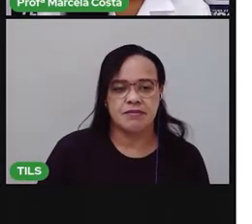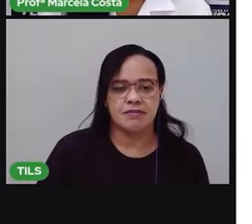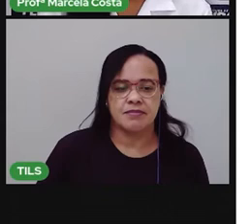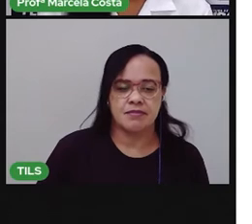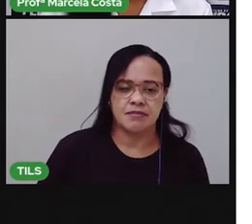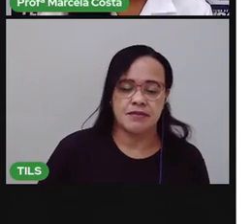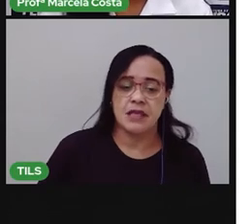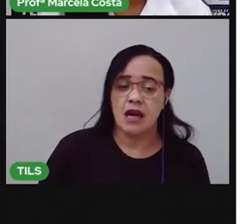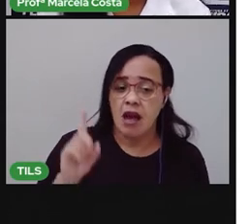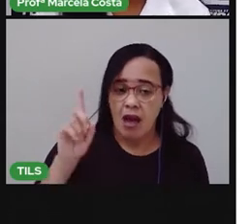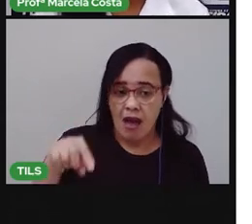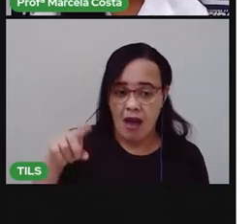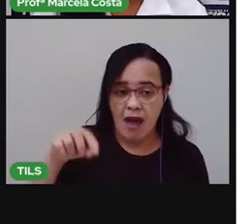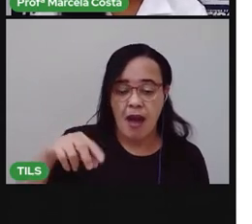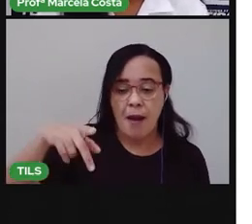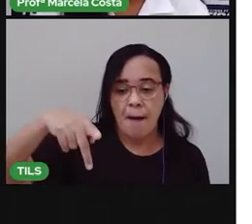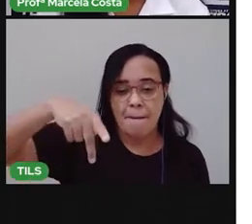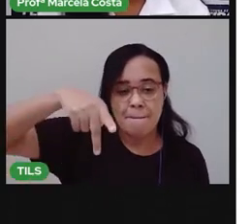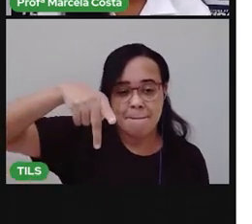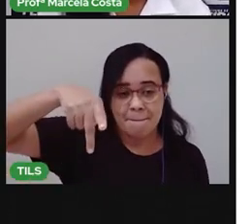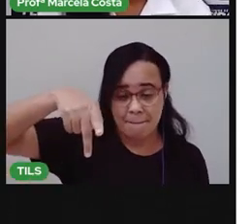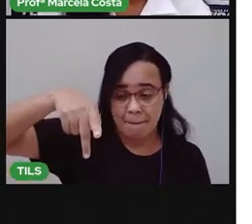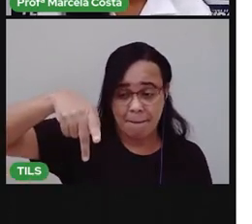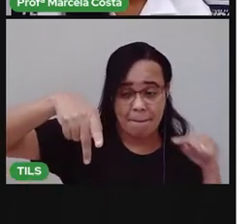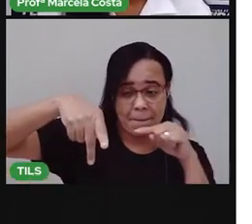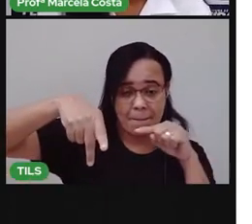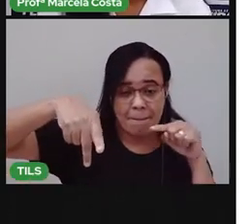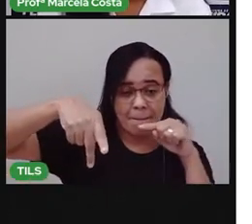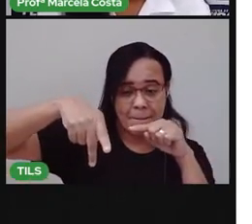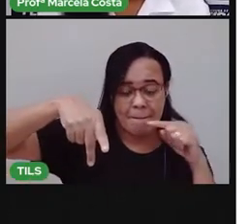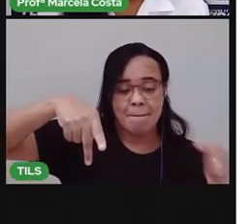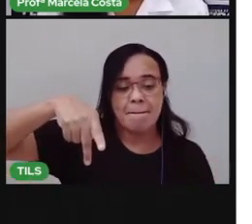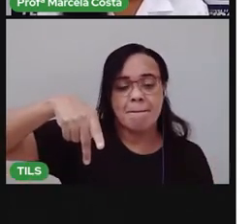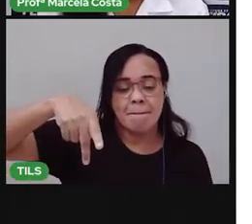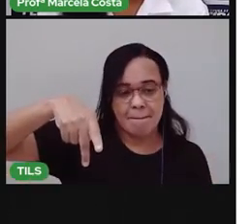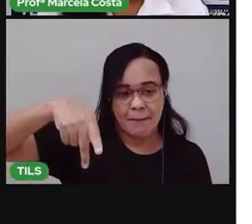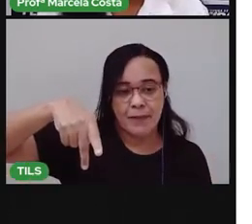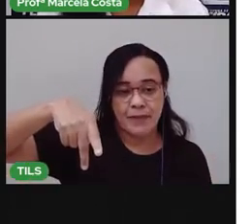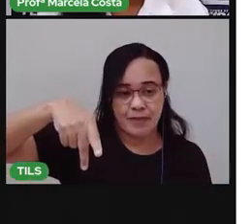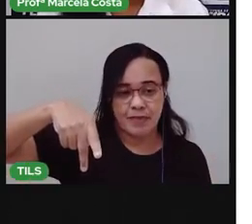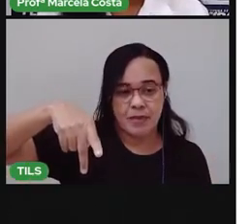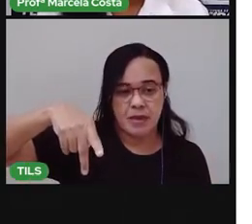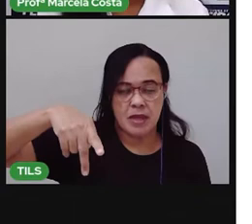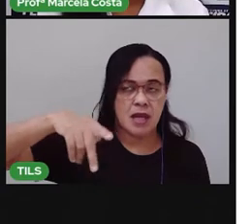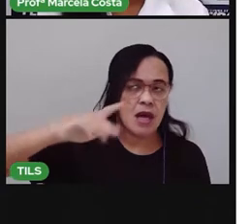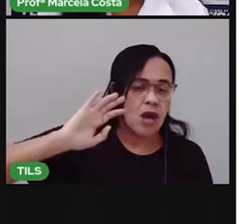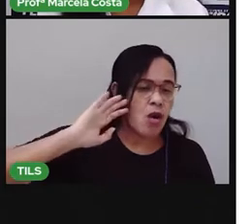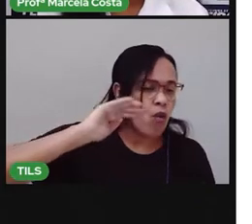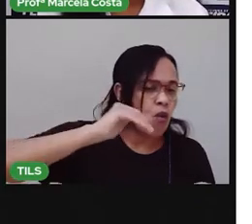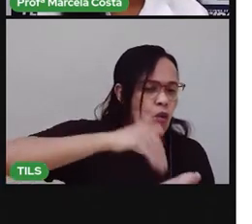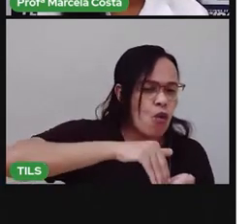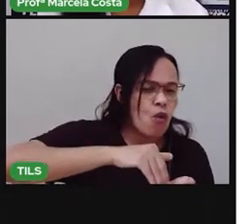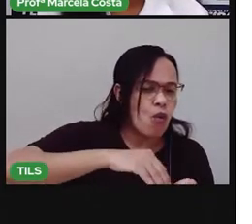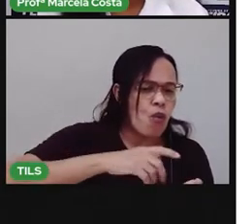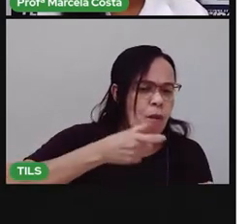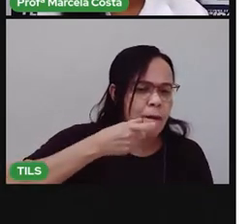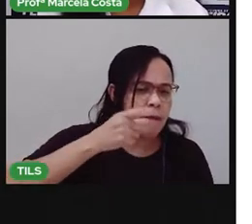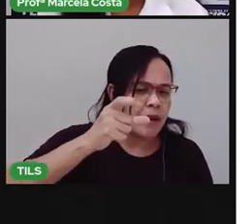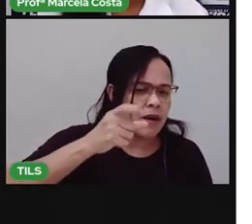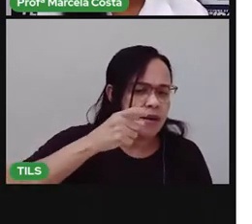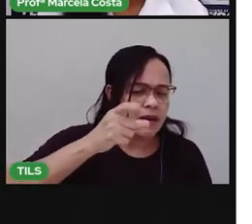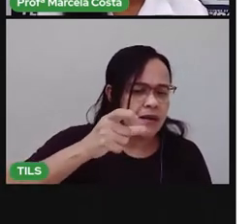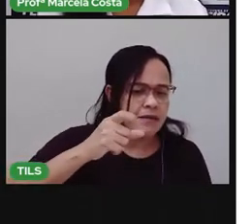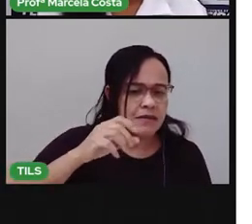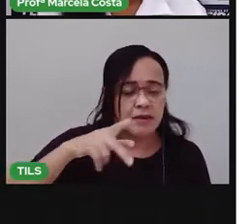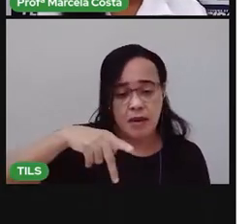É o som do pé, né? E qual é o som final dessa palavra? Pé-teca.